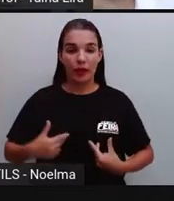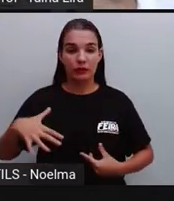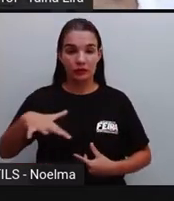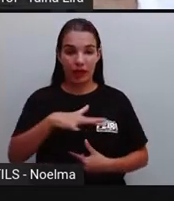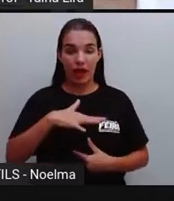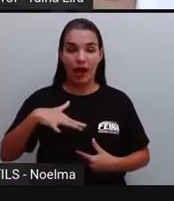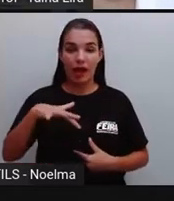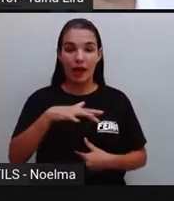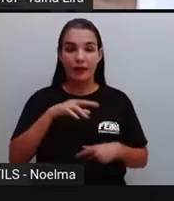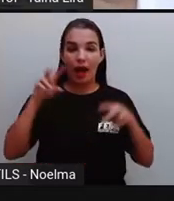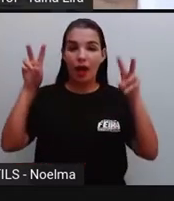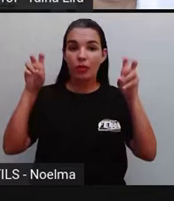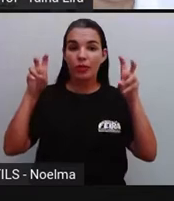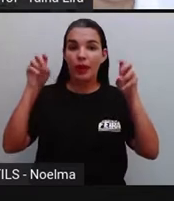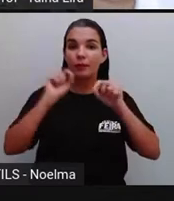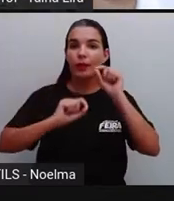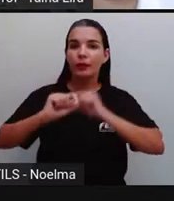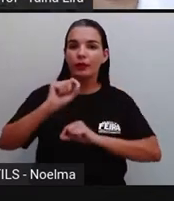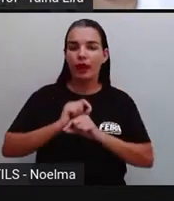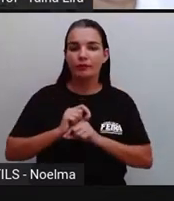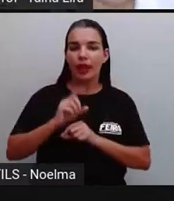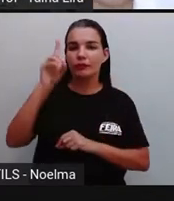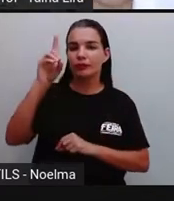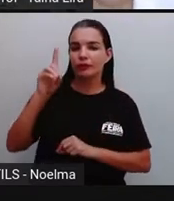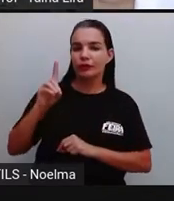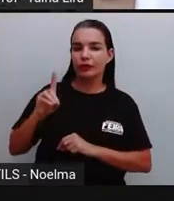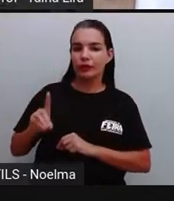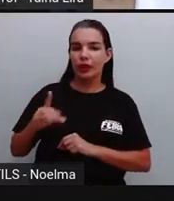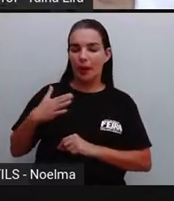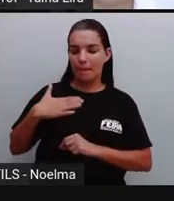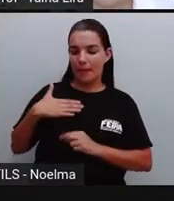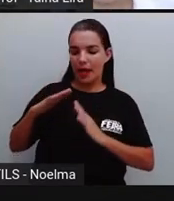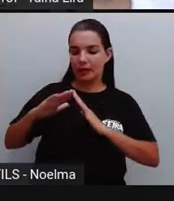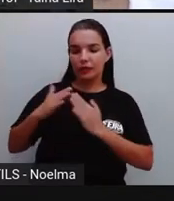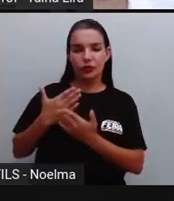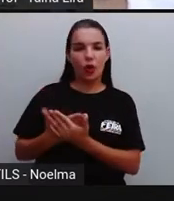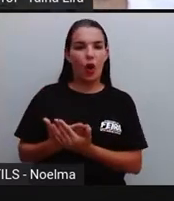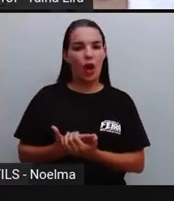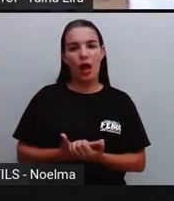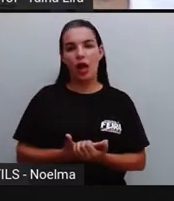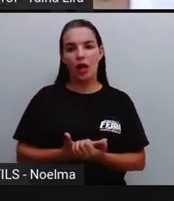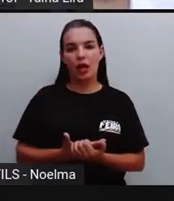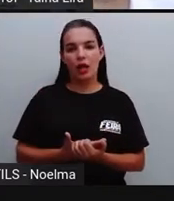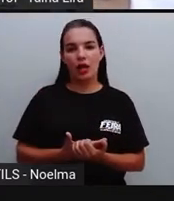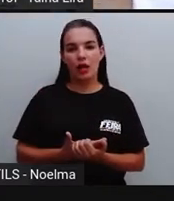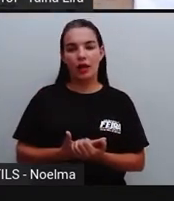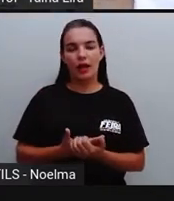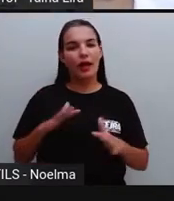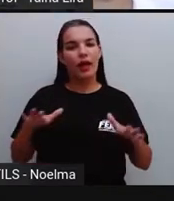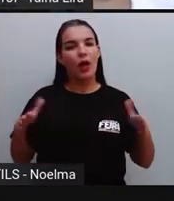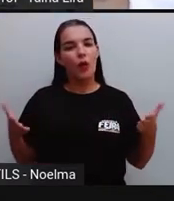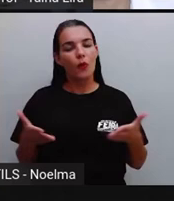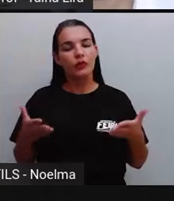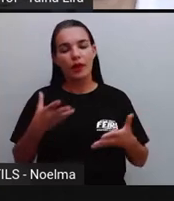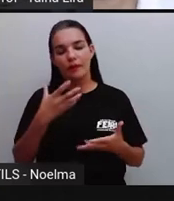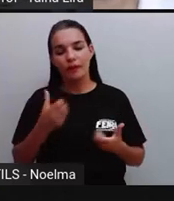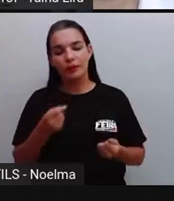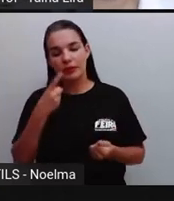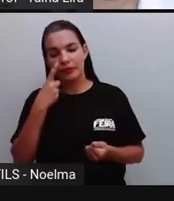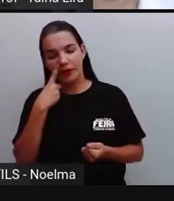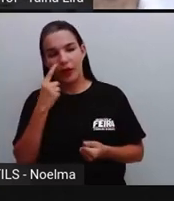ciências humanas, e o nosso tema é a gestão da minha escola. Então hoje nós vamos falar um pouquinho